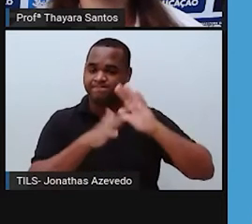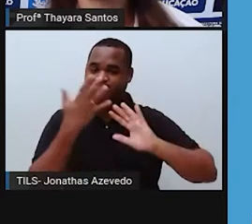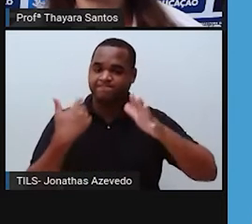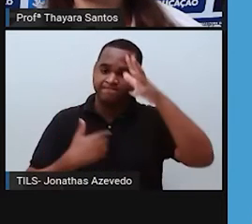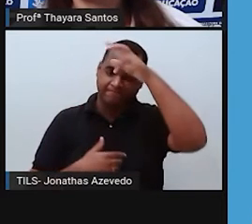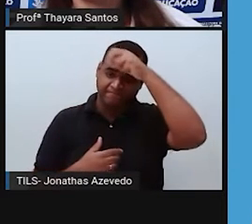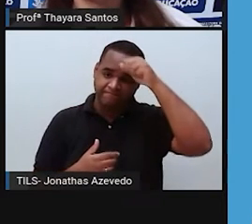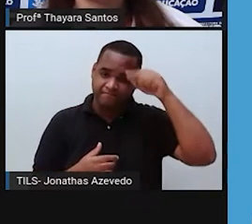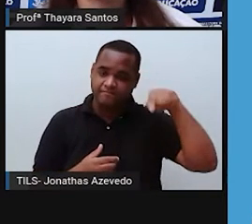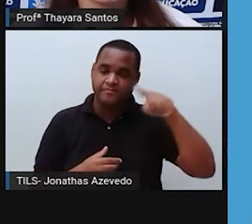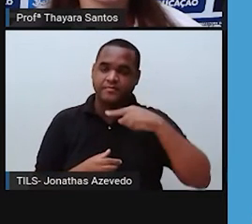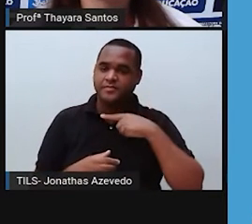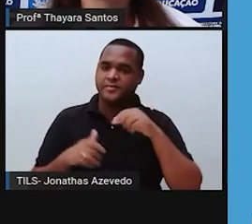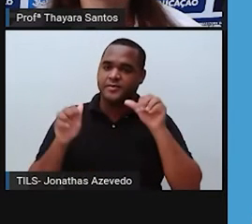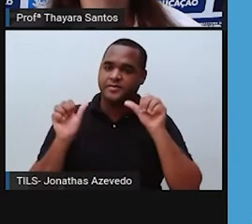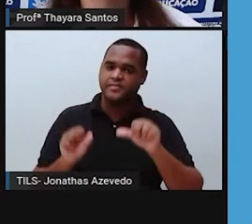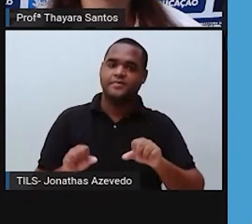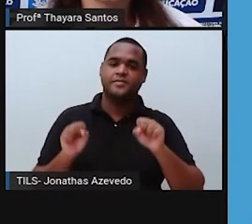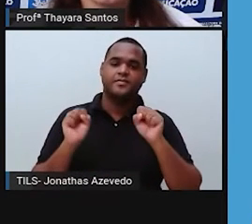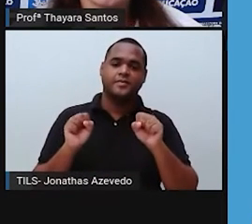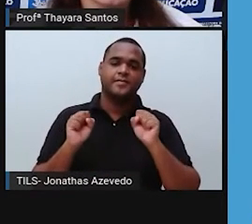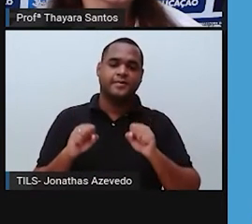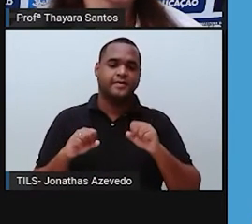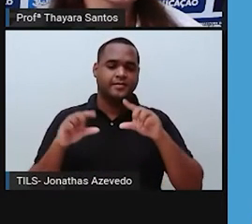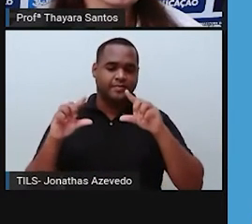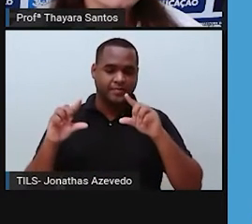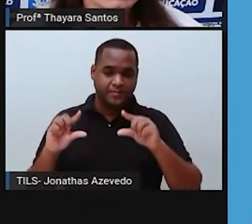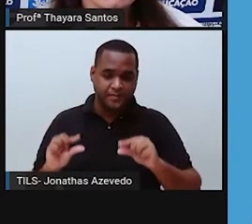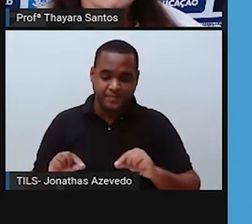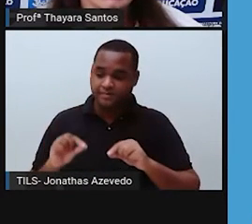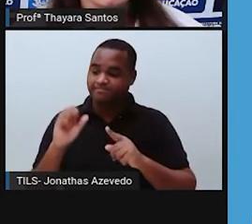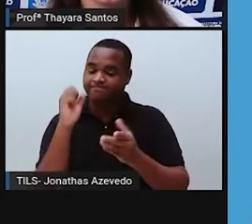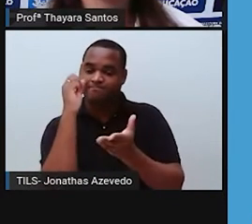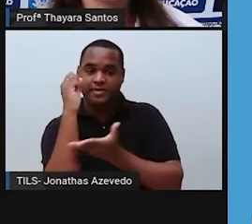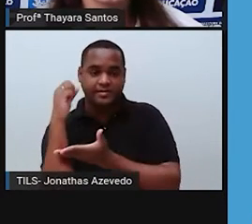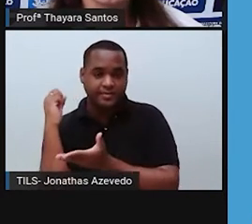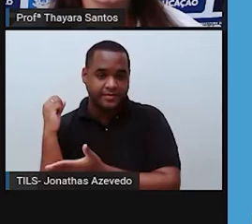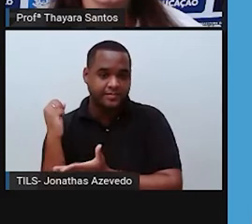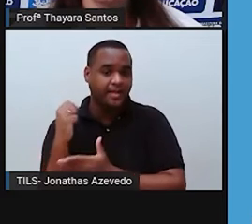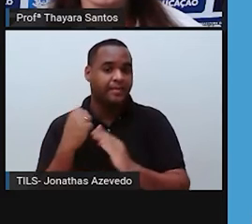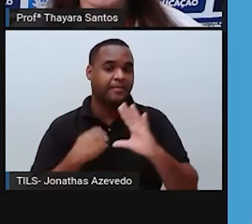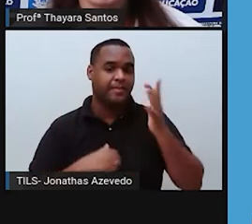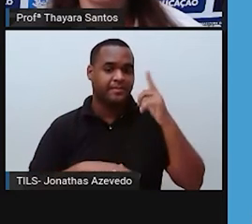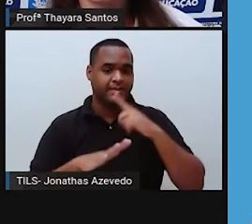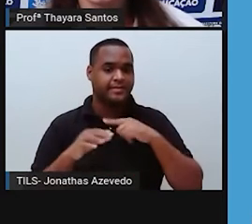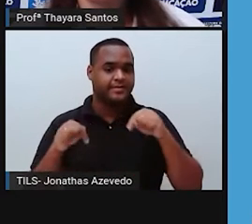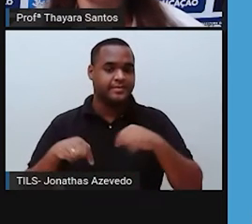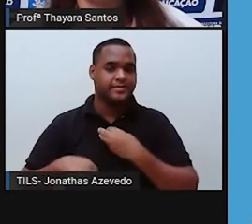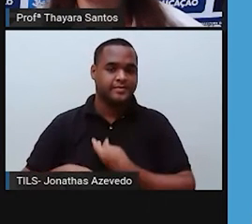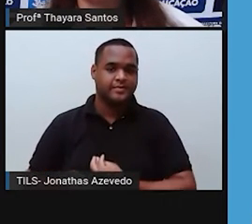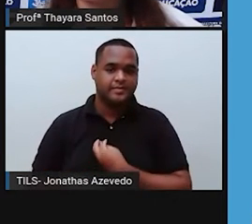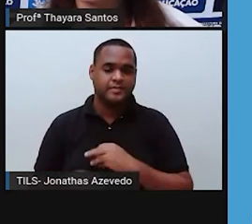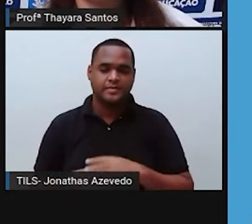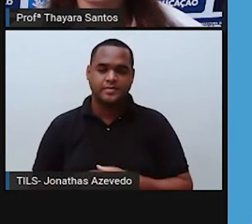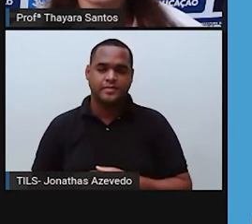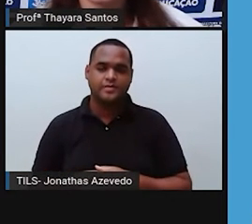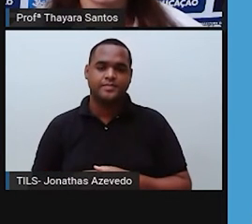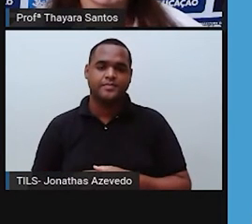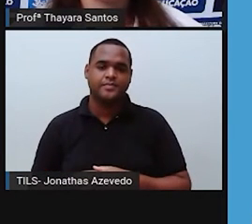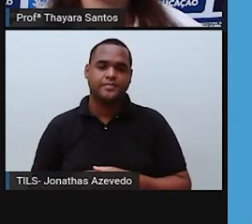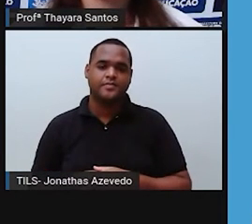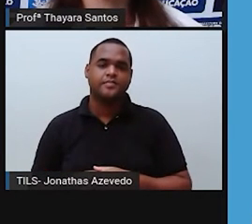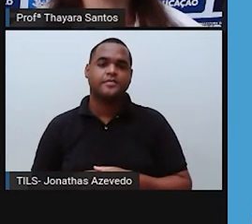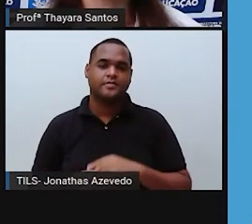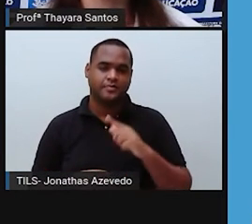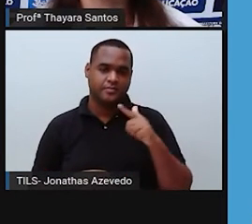por causa disso, a gente está tendo aí os maiores níveis de desmatamento dos últimos anos acontecendo nesse bioma. E o último que eu botei para